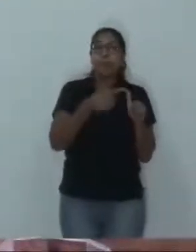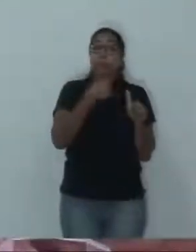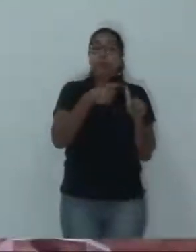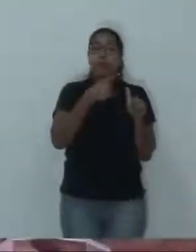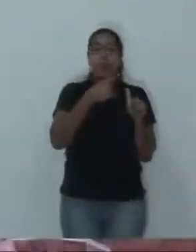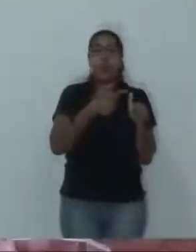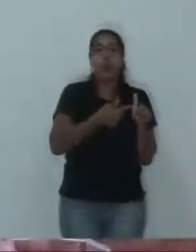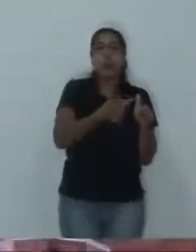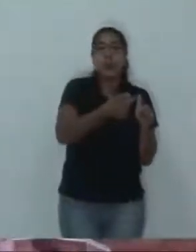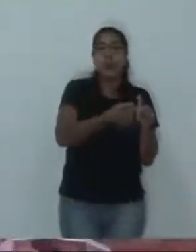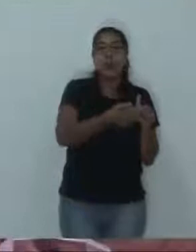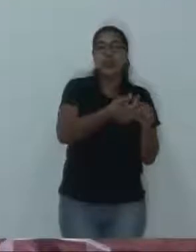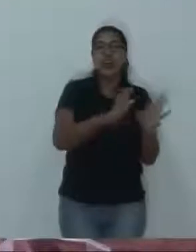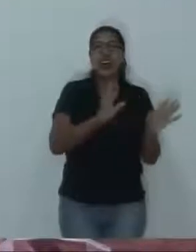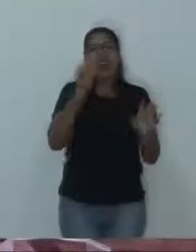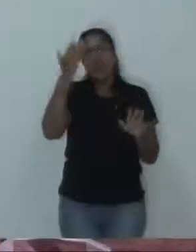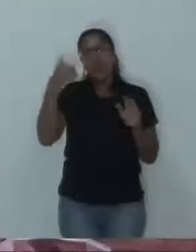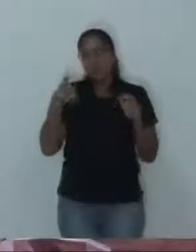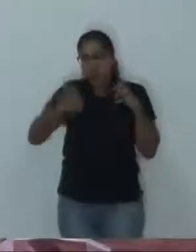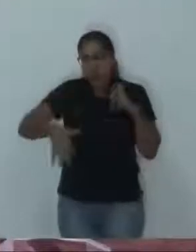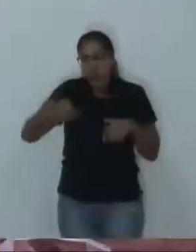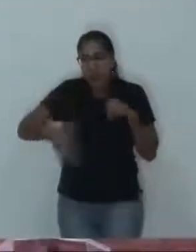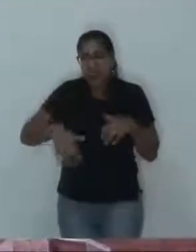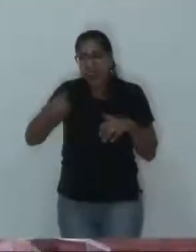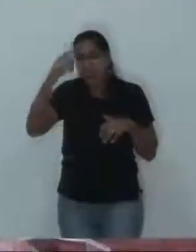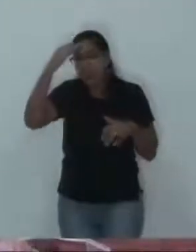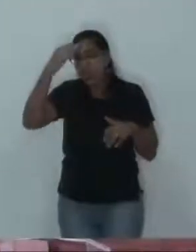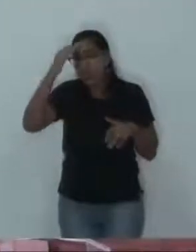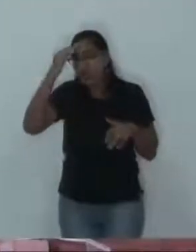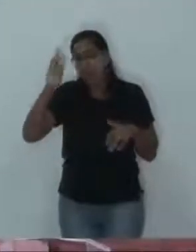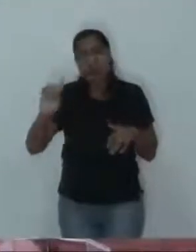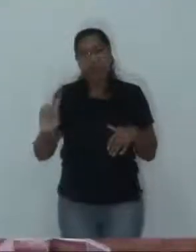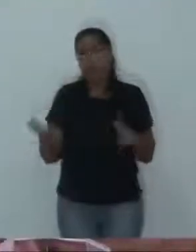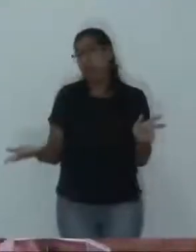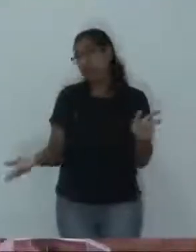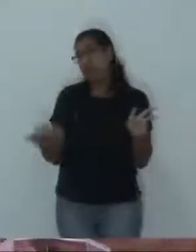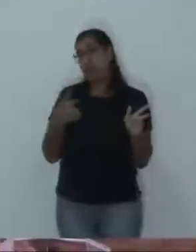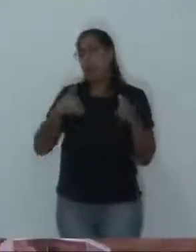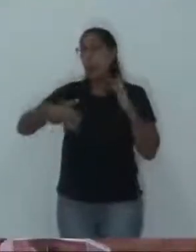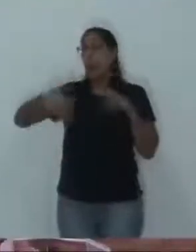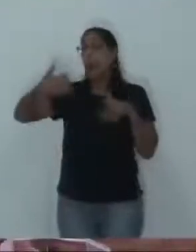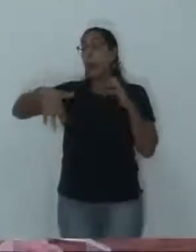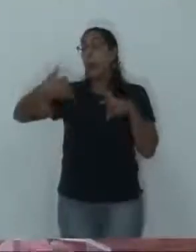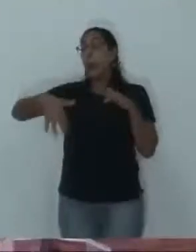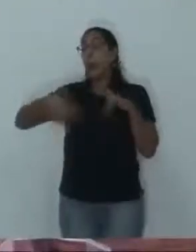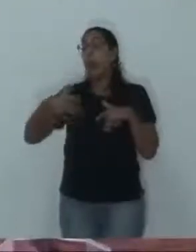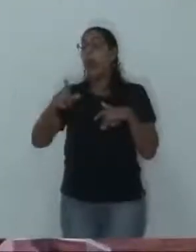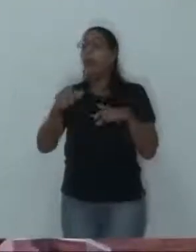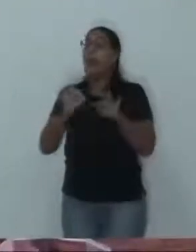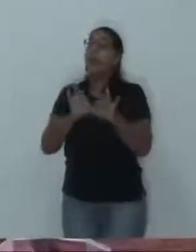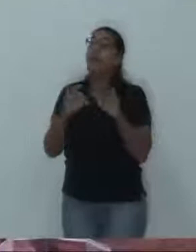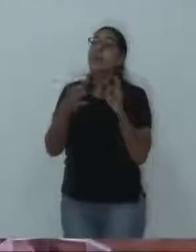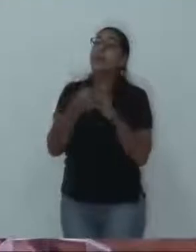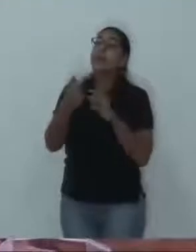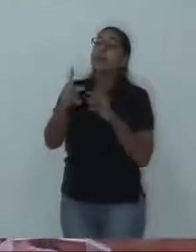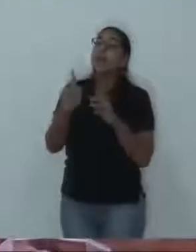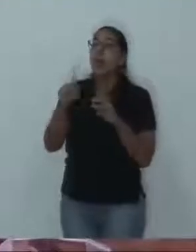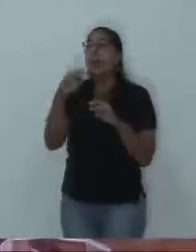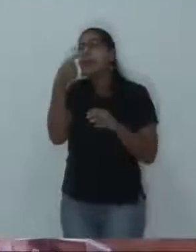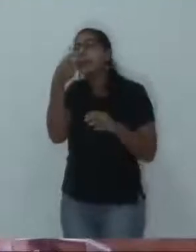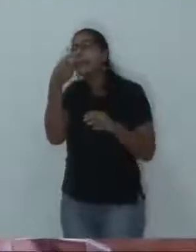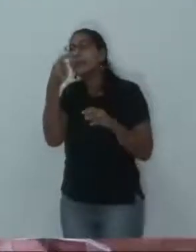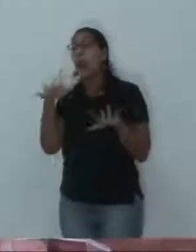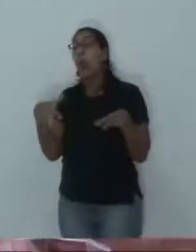aí, porque tudo o que eu falar, ele não vai entender. Como que eu posso falar? Quais são os seus parentes por afinidade? Ele não sabe. Quais são os seus parentes